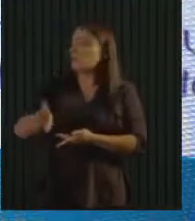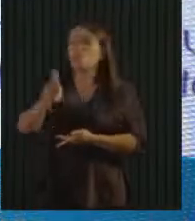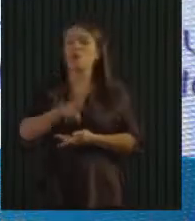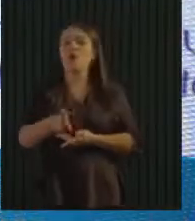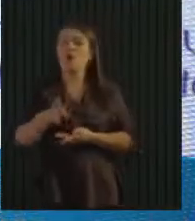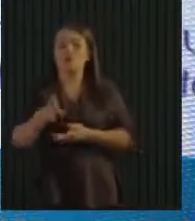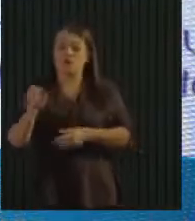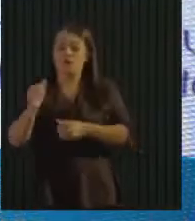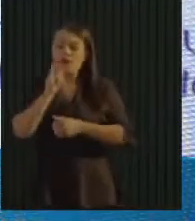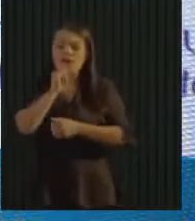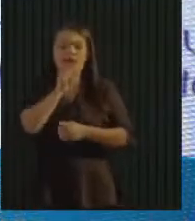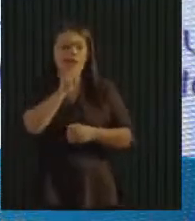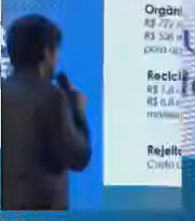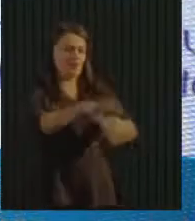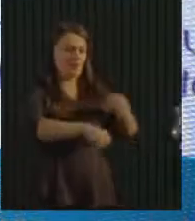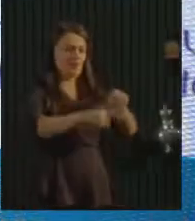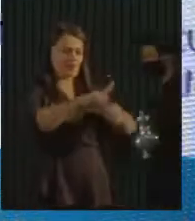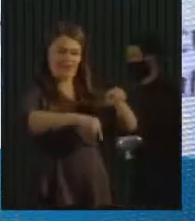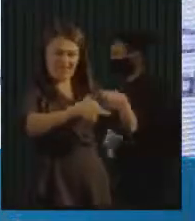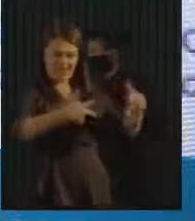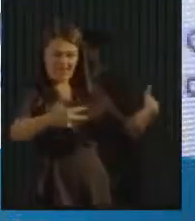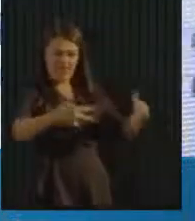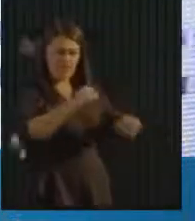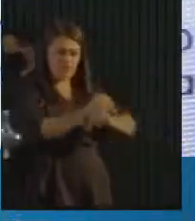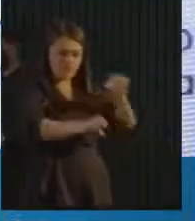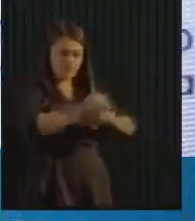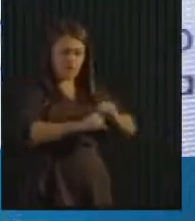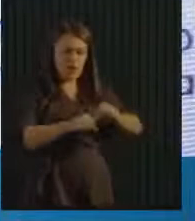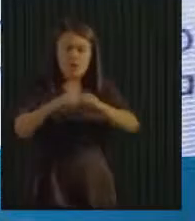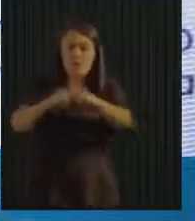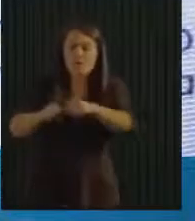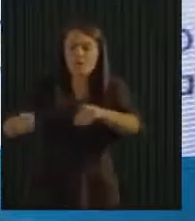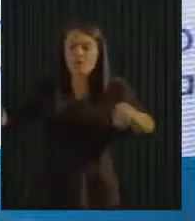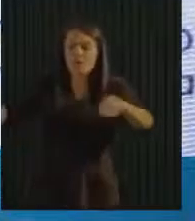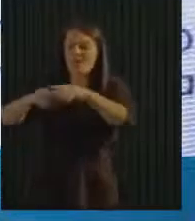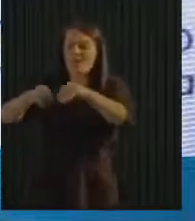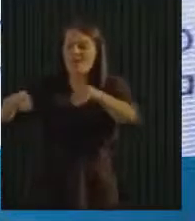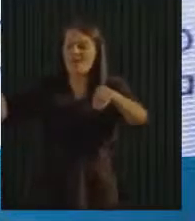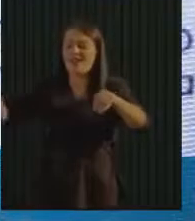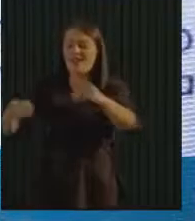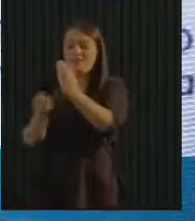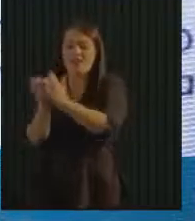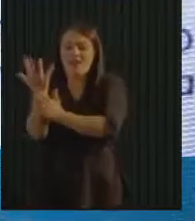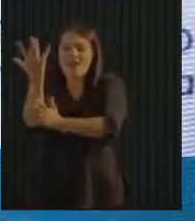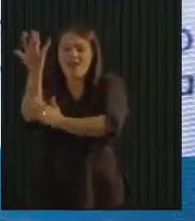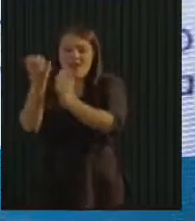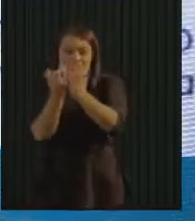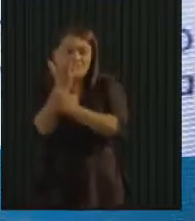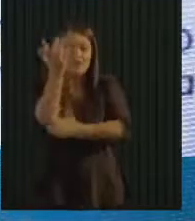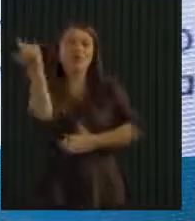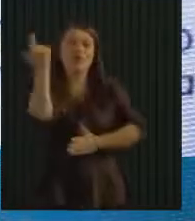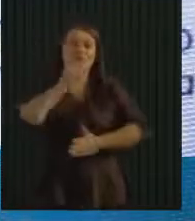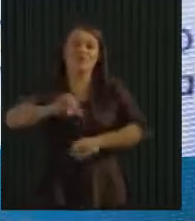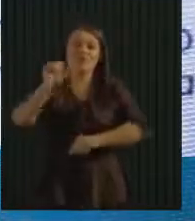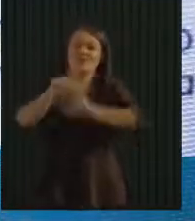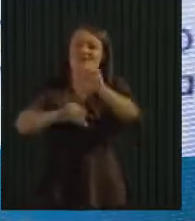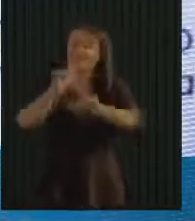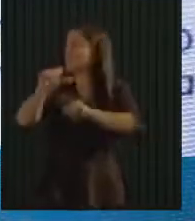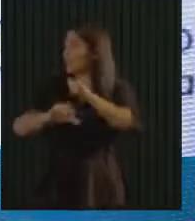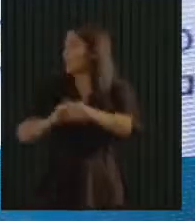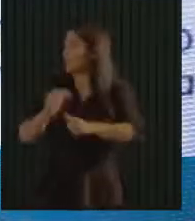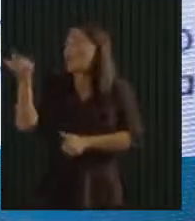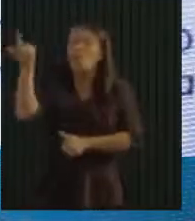doado para a agricultura urbana. No ano de 2020, gente também reciclou 12 mil toneladas, tendo ganho de 8